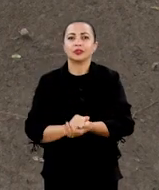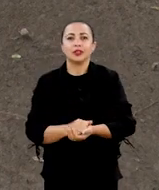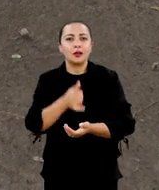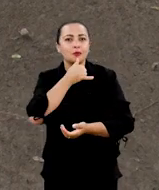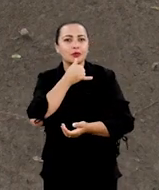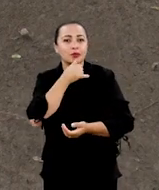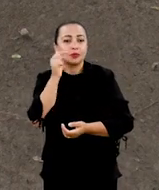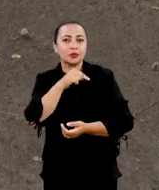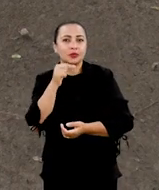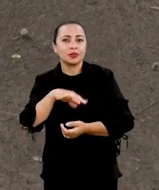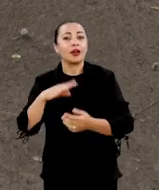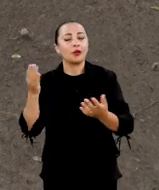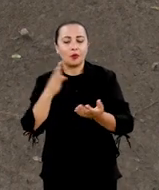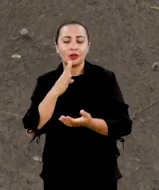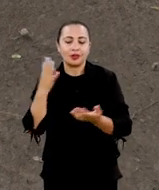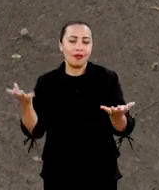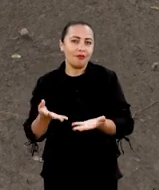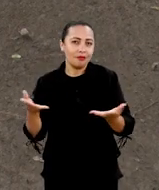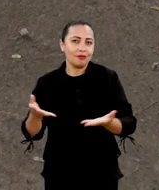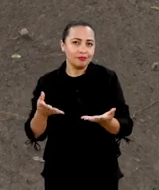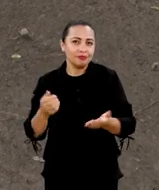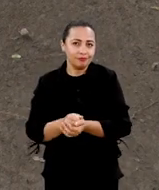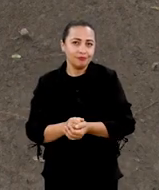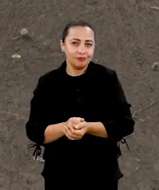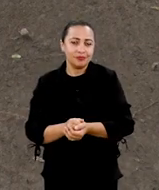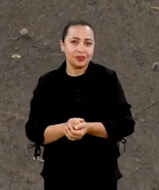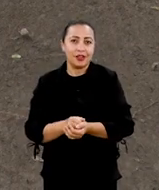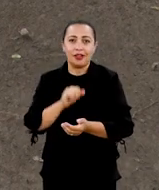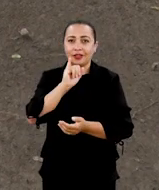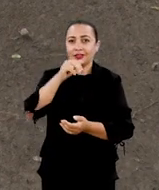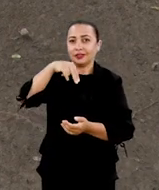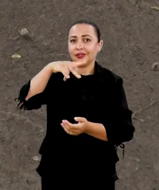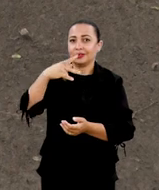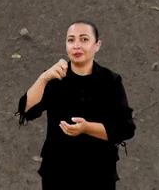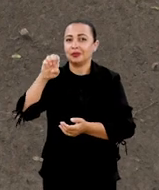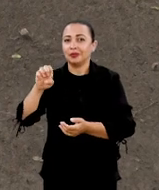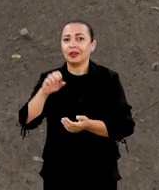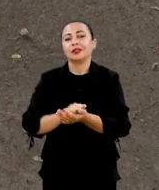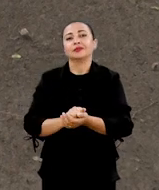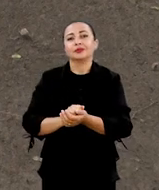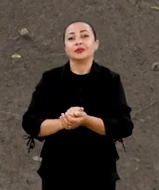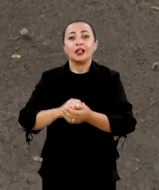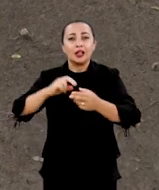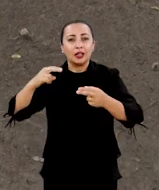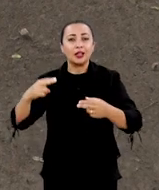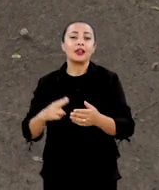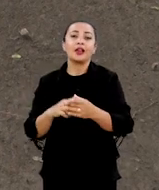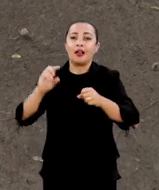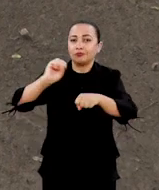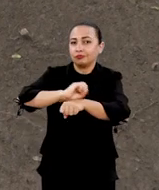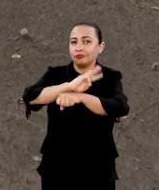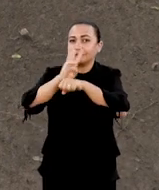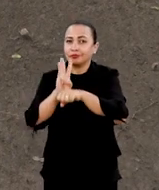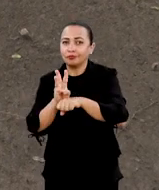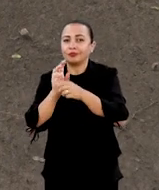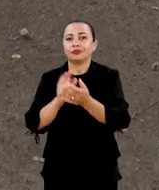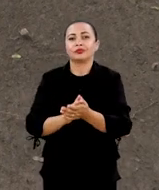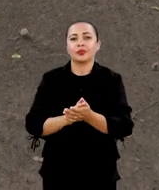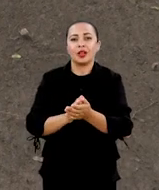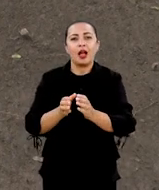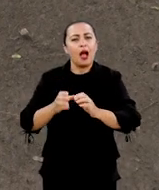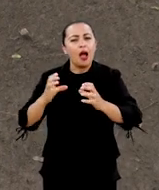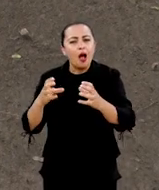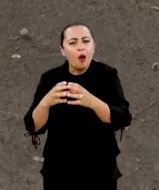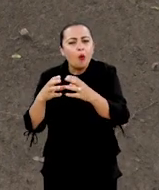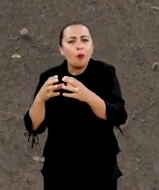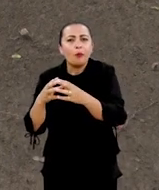da ciência. A exemplo desta que vamos conhecer agora, entre o Instituto Nacional de Pesquisa Espacial e a Universidade Estadual do Maranhão.